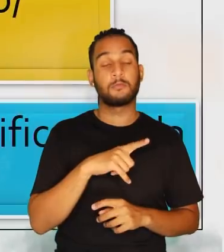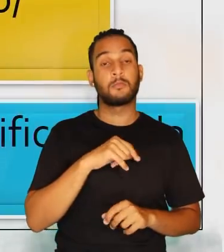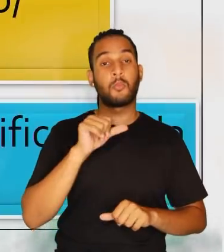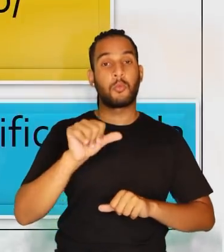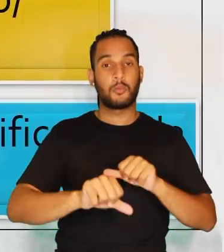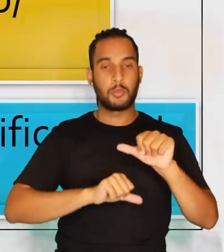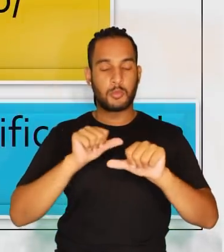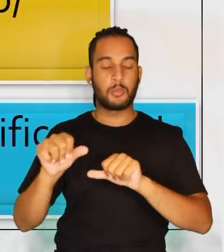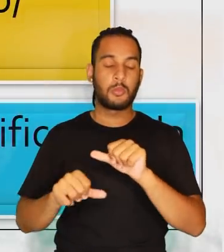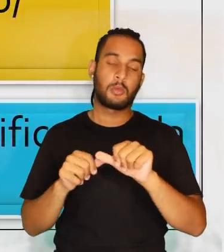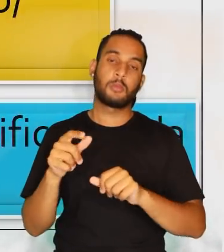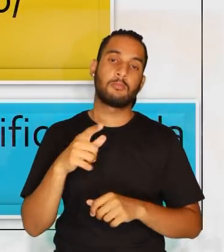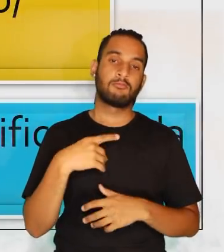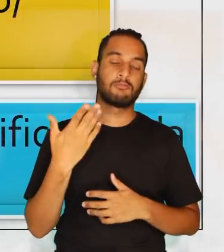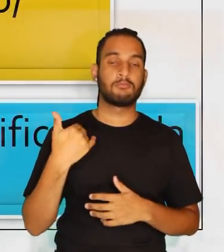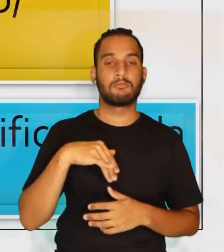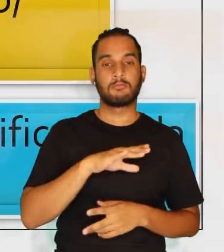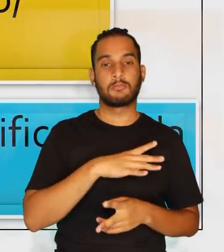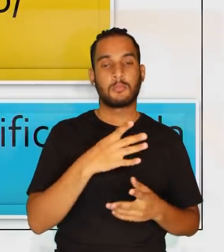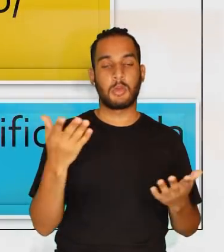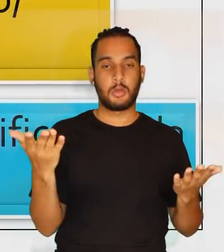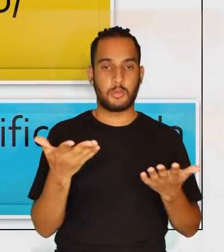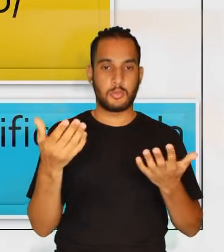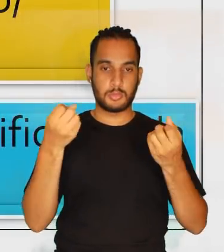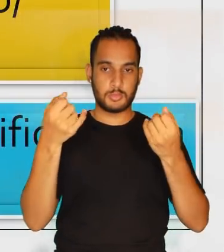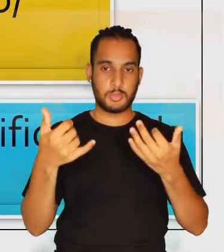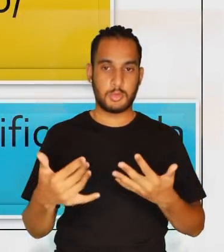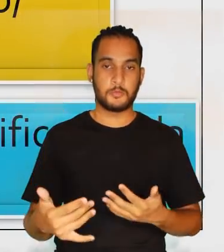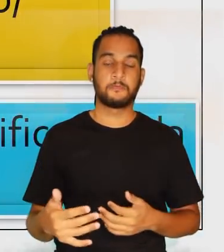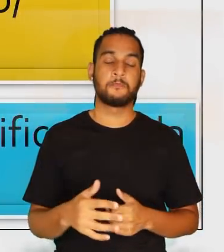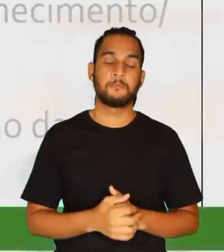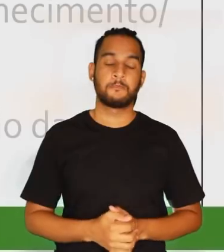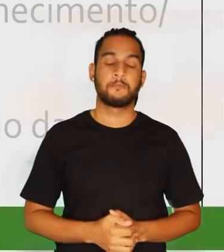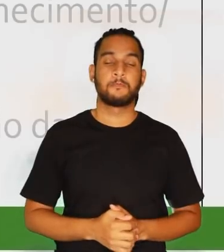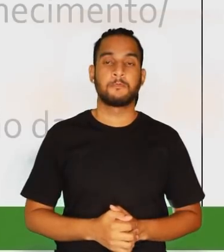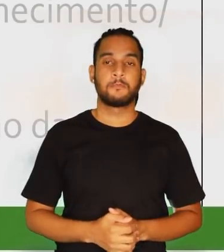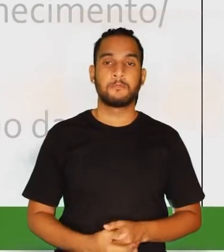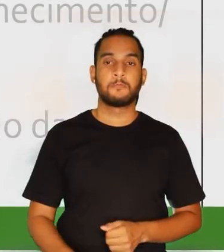também os modificadores que a gente vai ver agora.